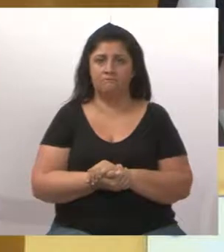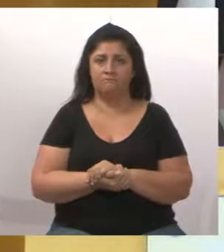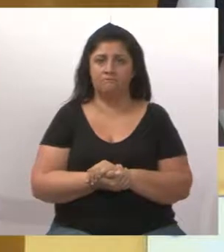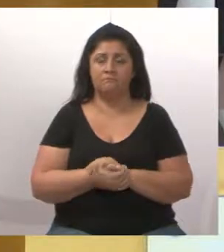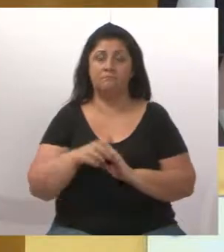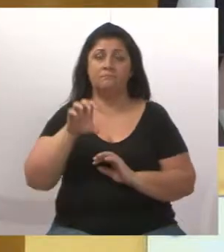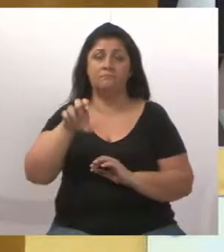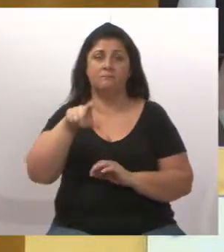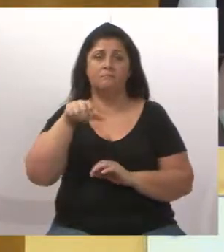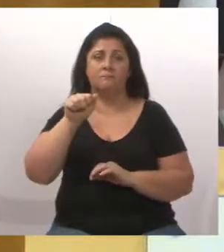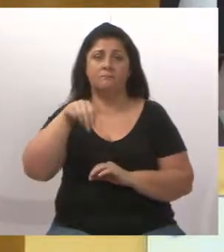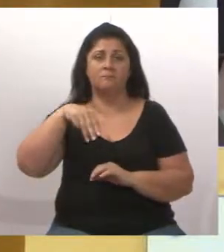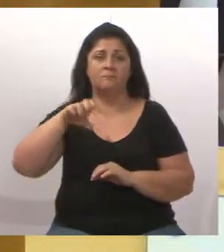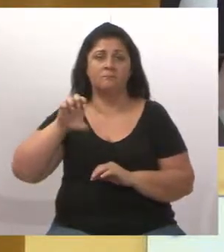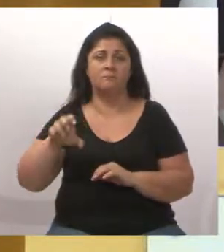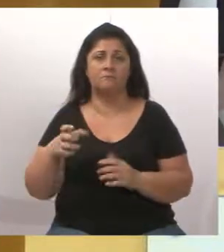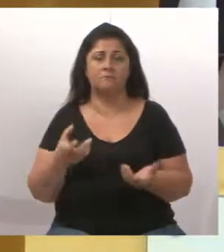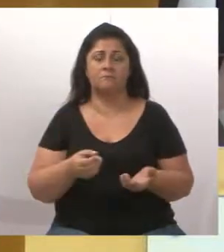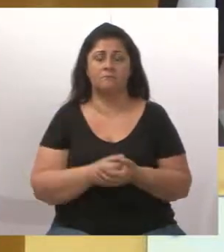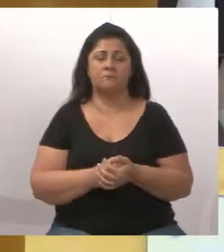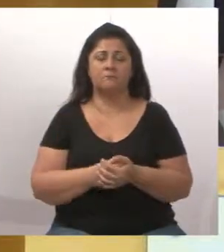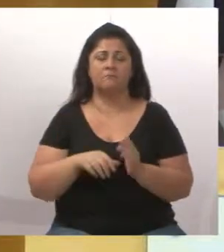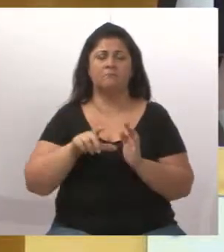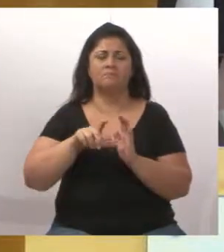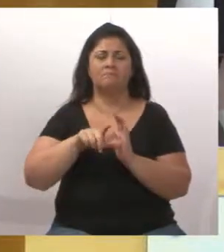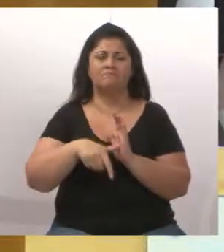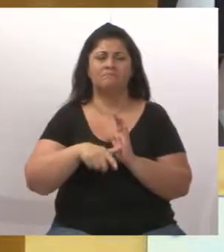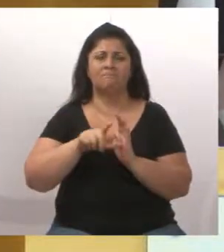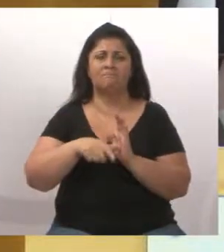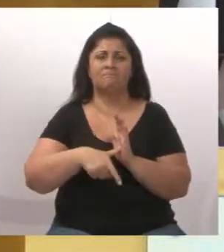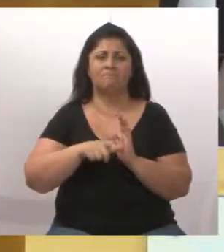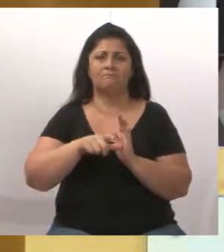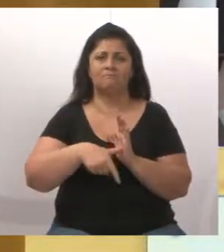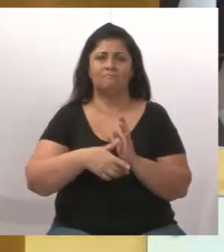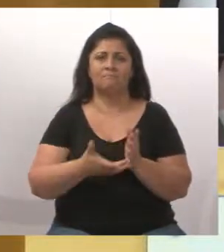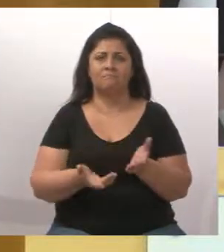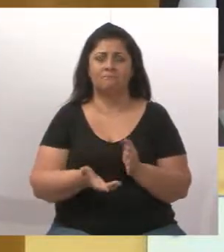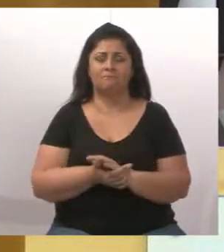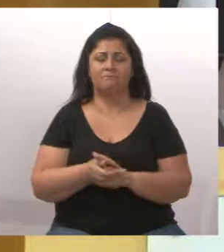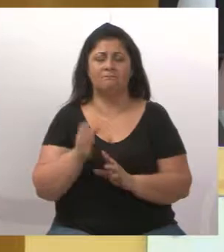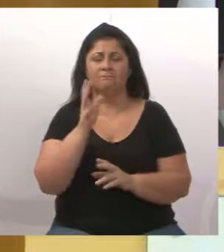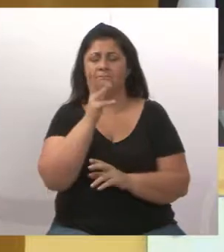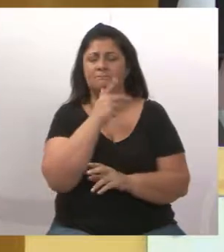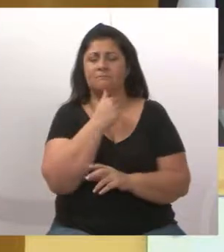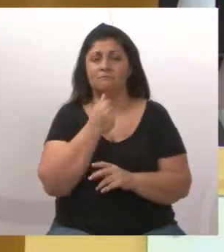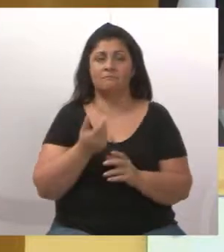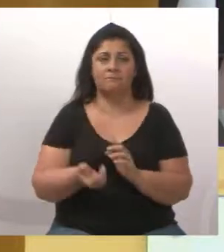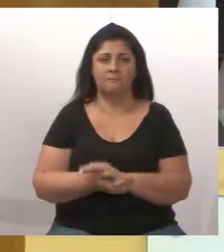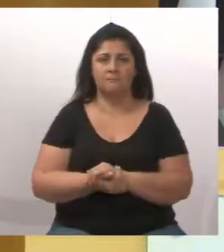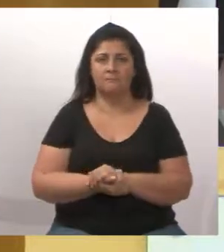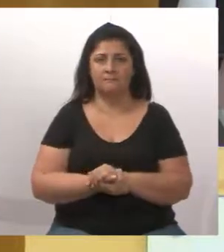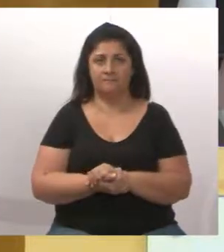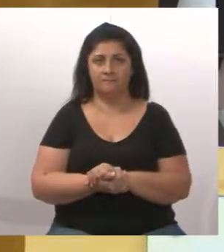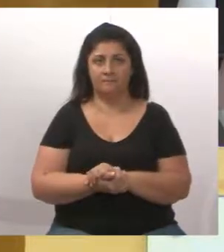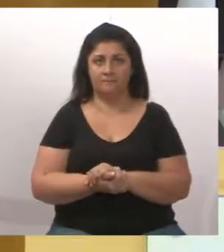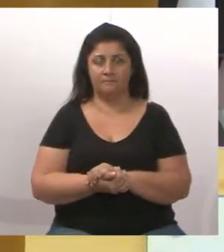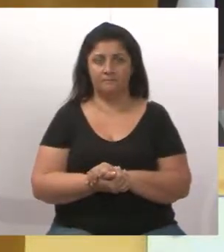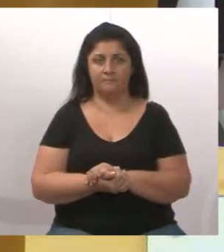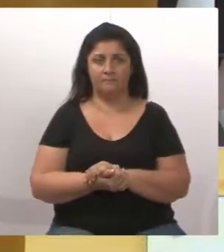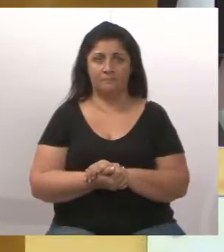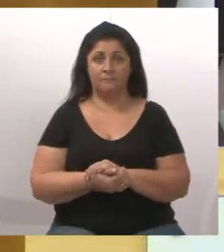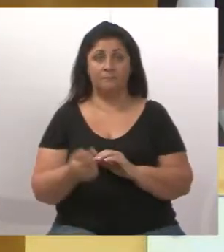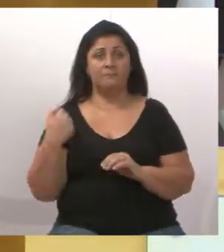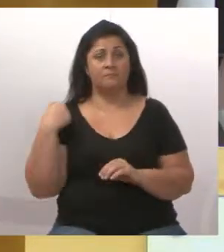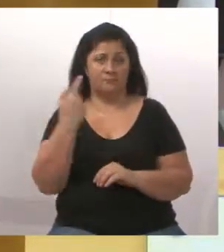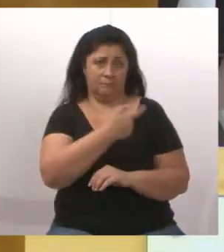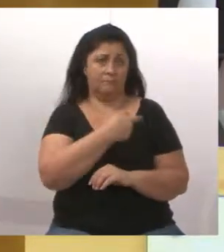exames específicos que atrasam e se arrastam por longas datas. E nós,